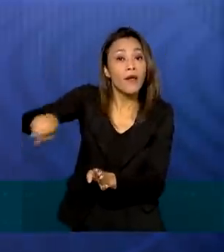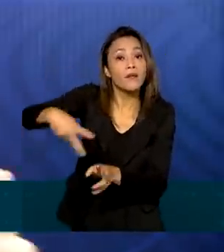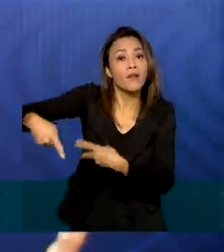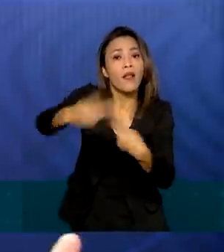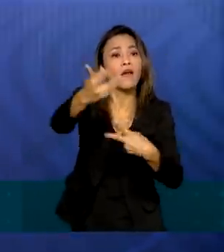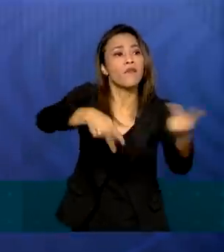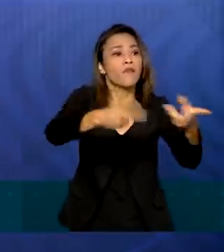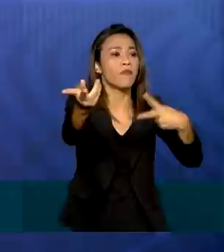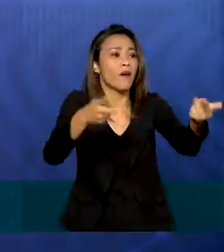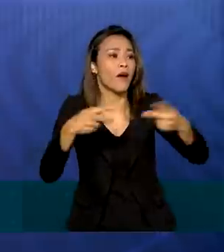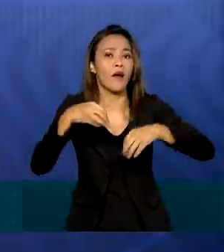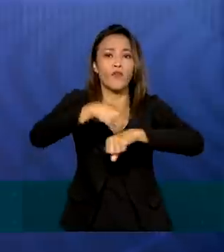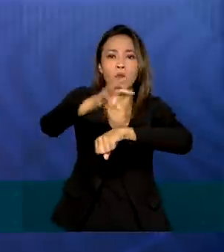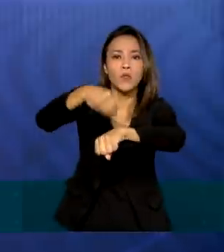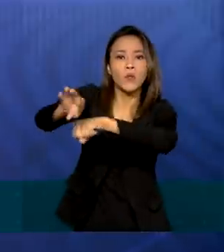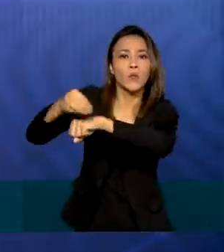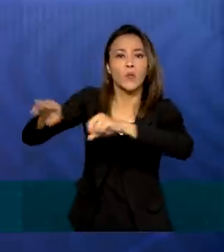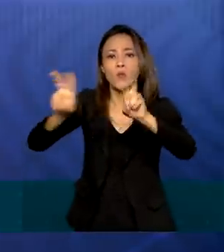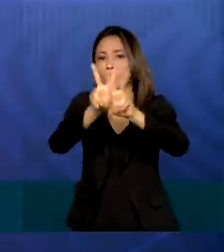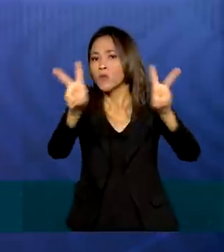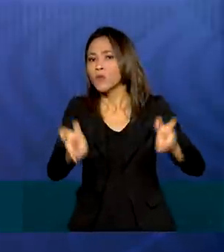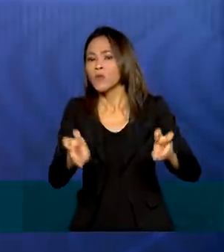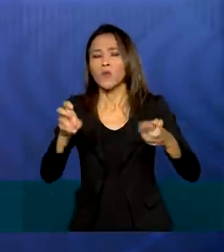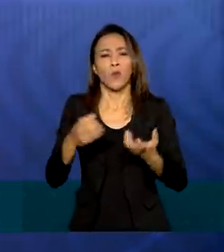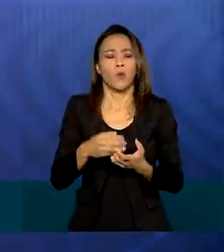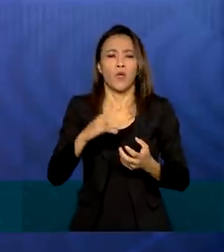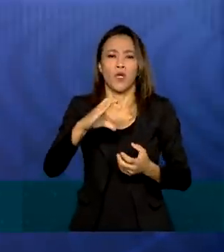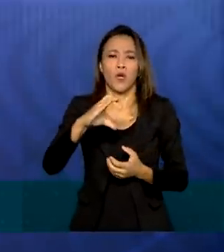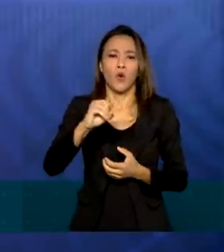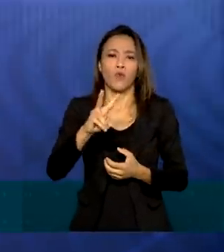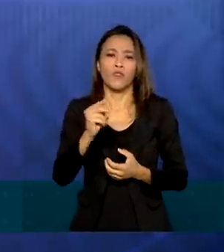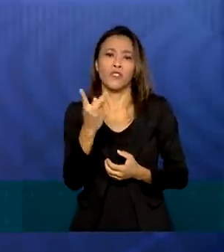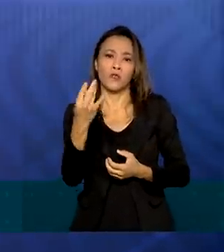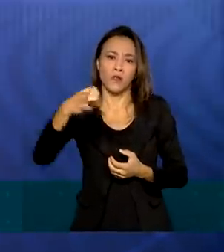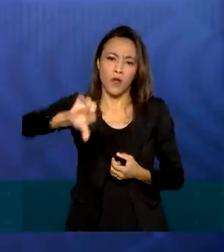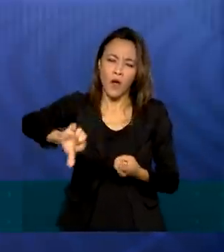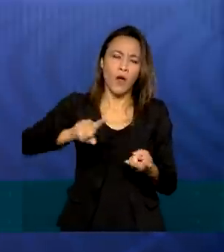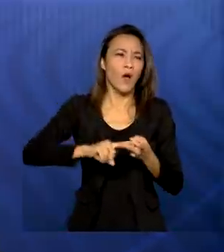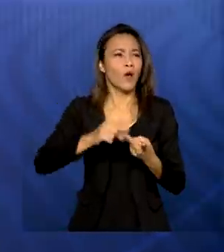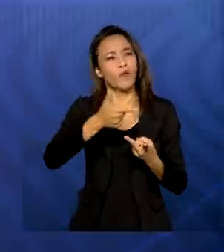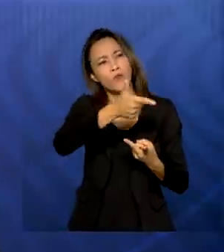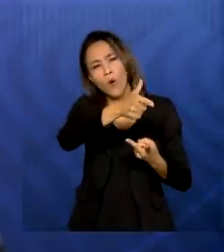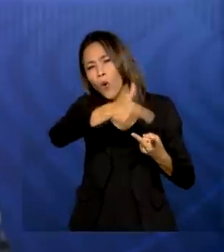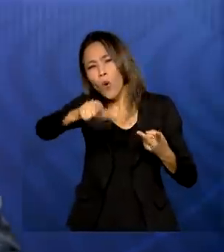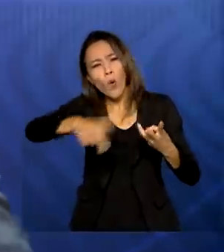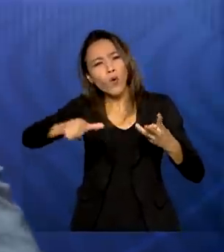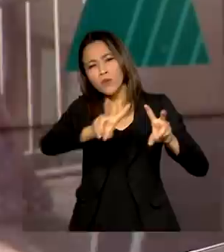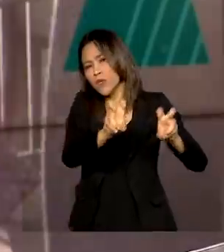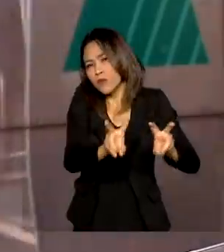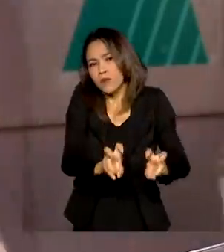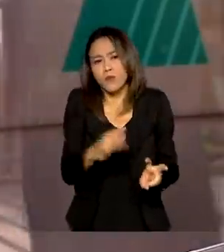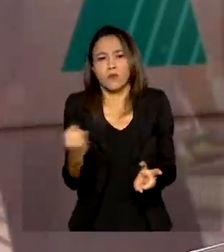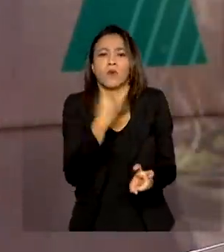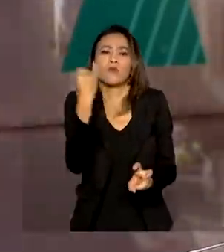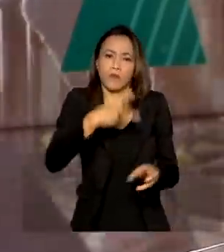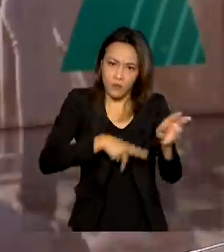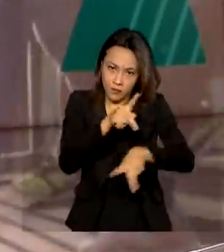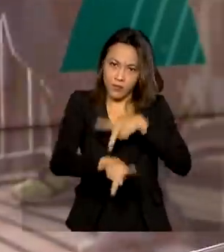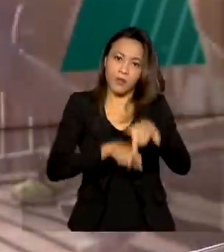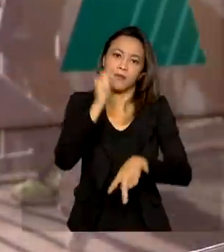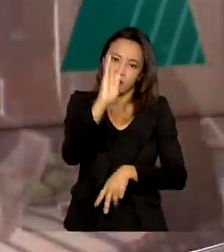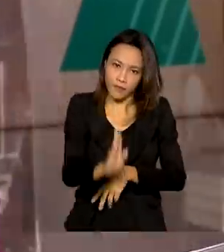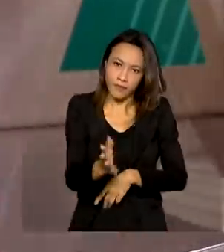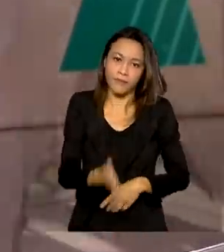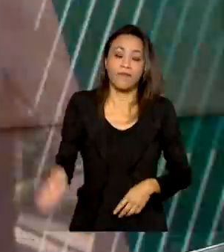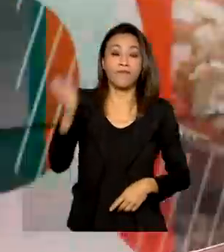acerca da Covid, acerca de vários assuntos importantes para os brasileiros. E para a